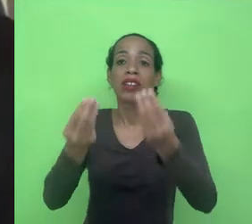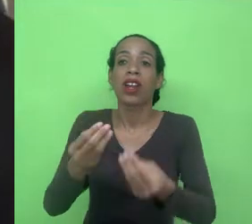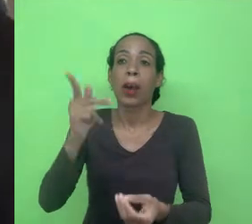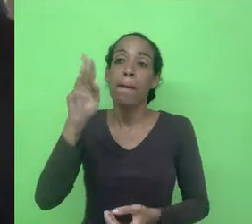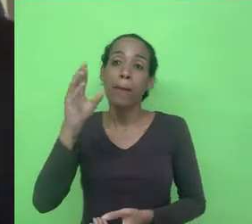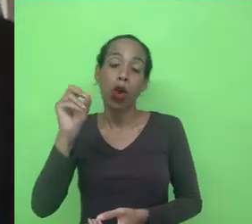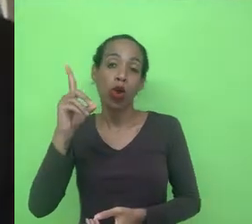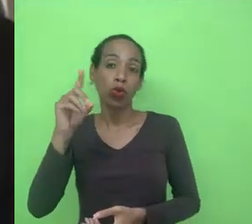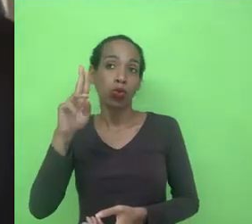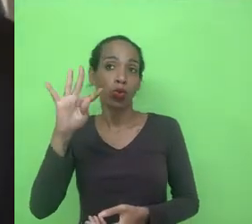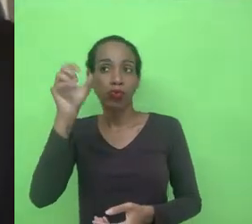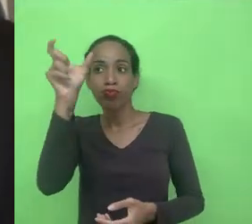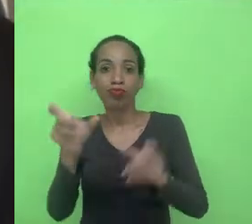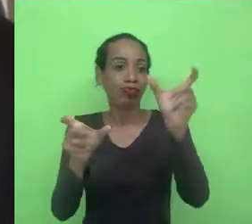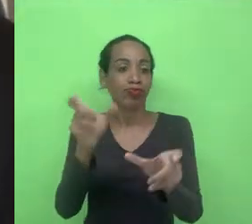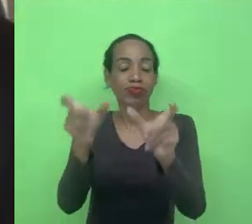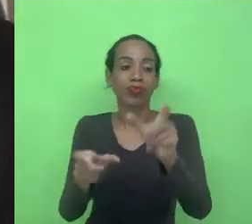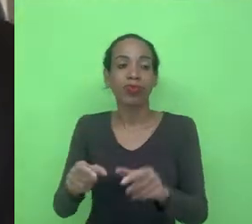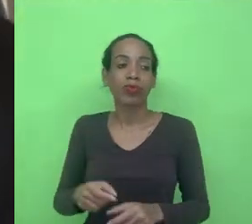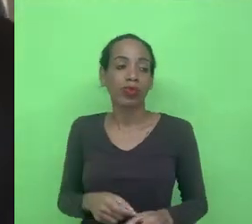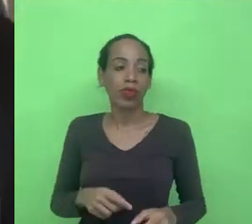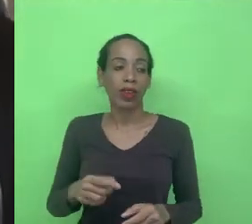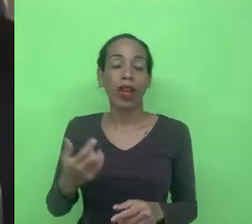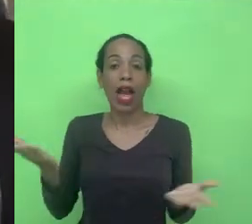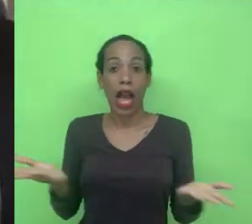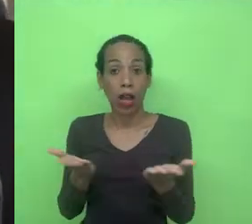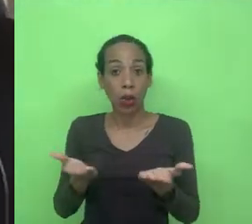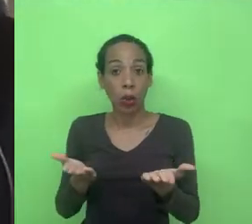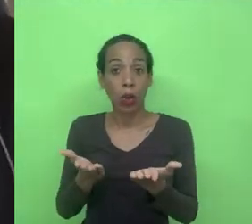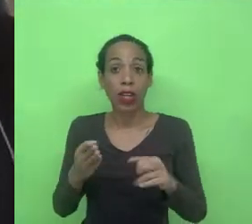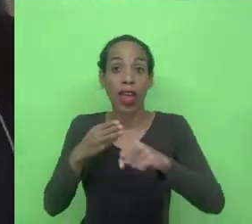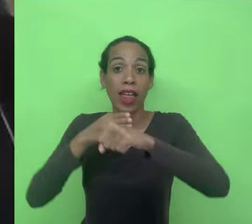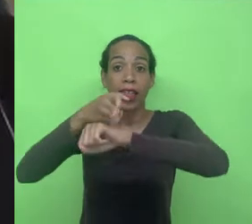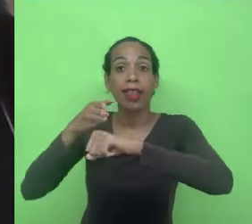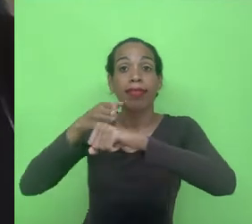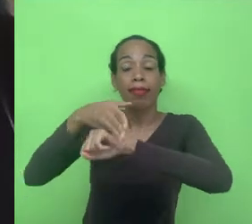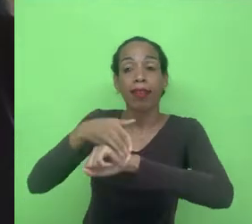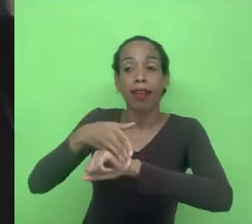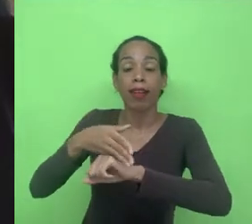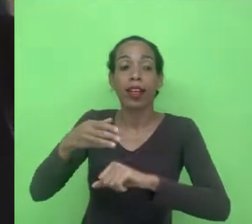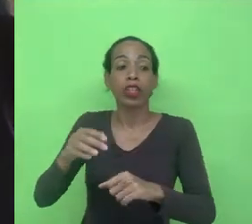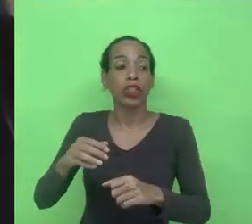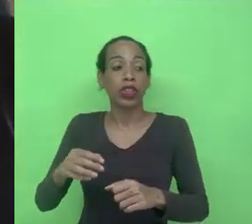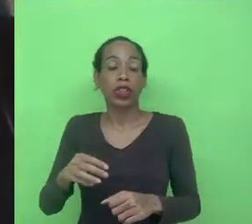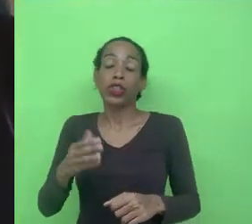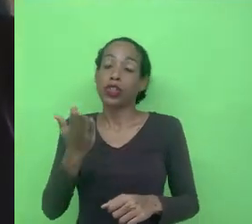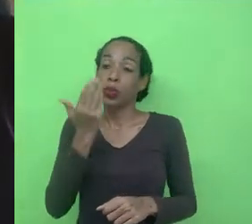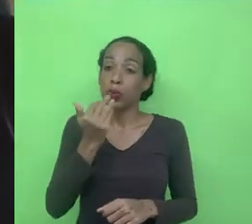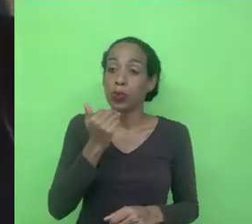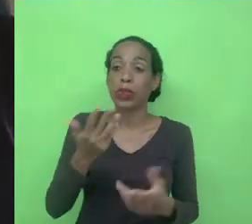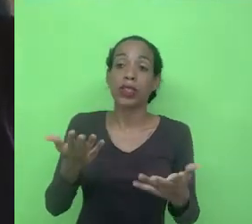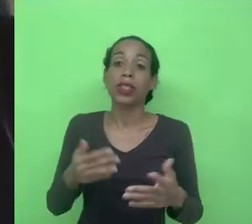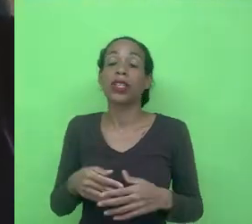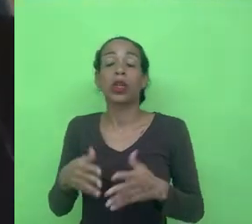enfim, essencialmente eu estou mais atento agora a entregadores e motoristas que são as plataformas que mediam mais nossa sociedade